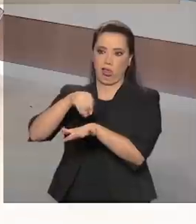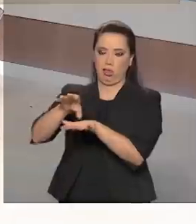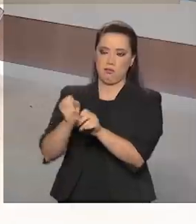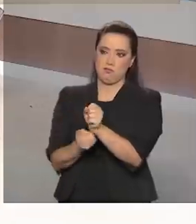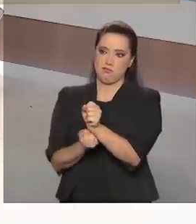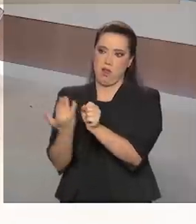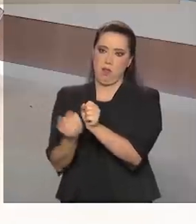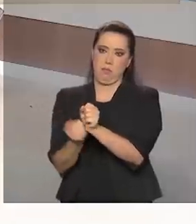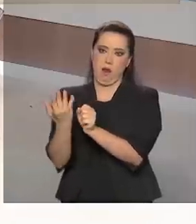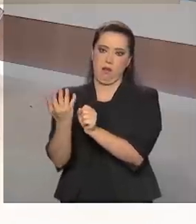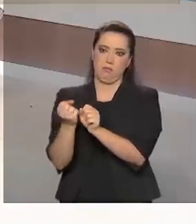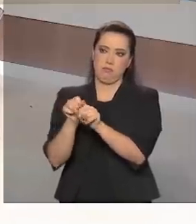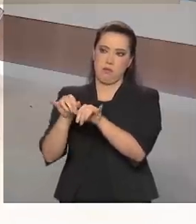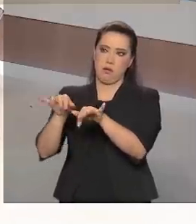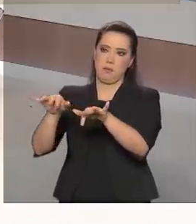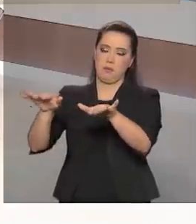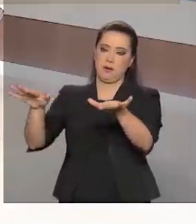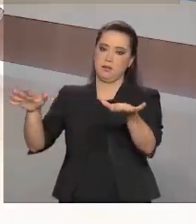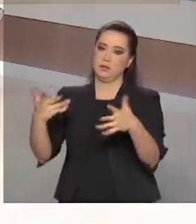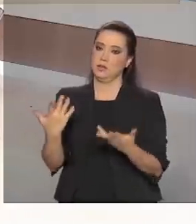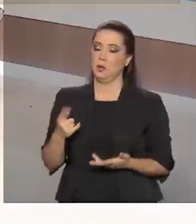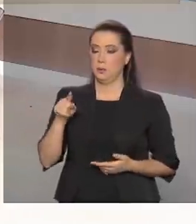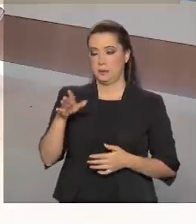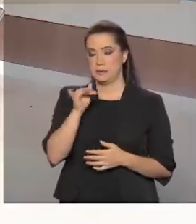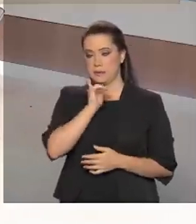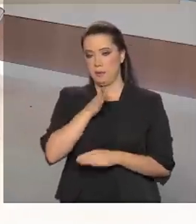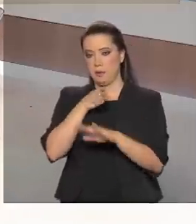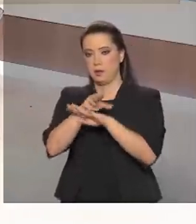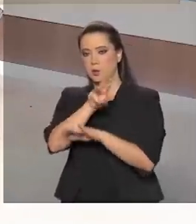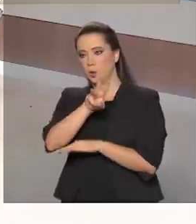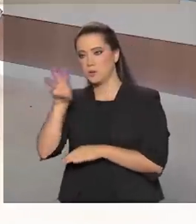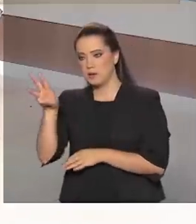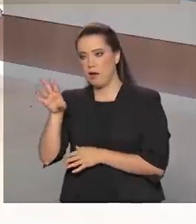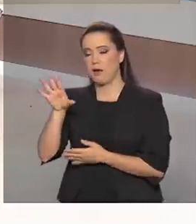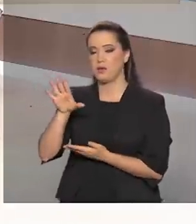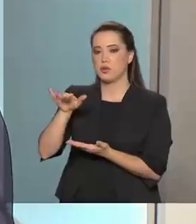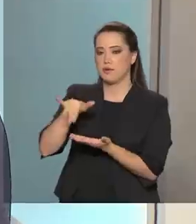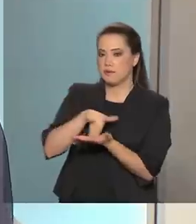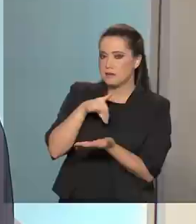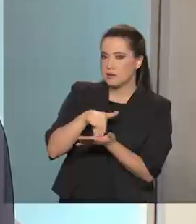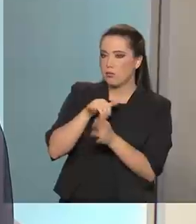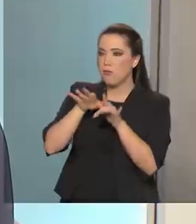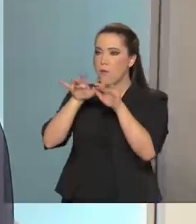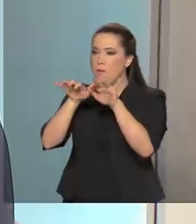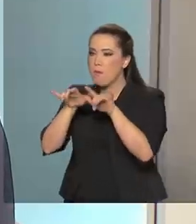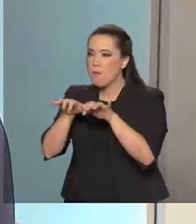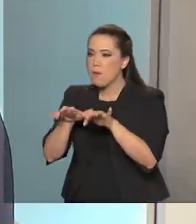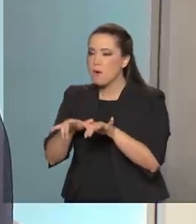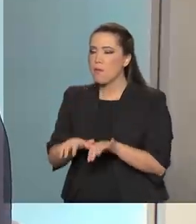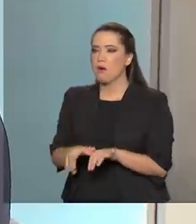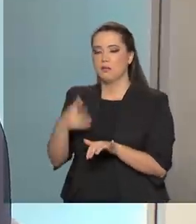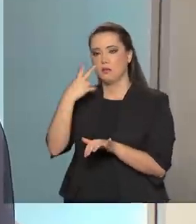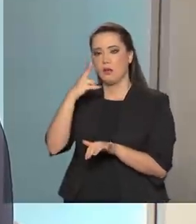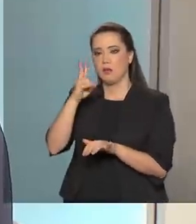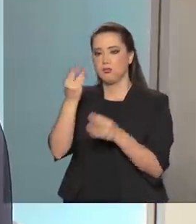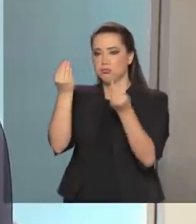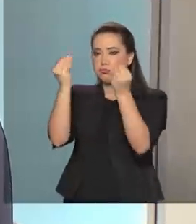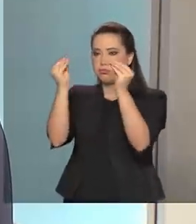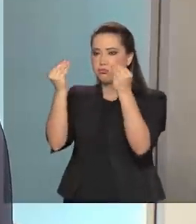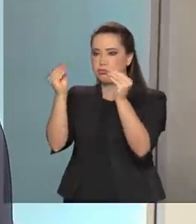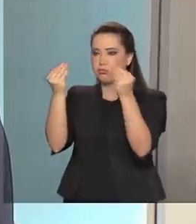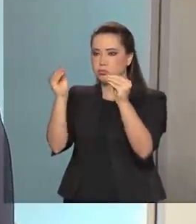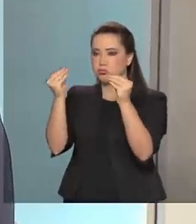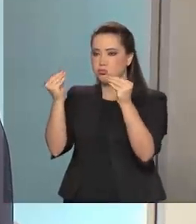Ele está fazendo um cadastro e naquele site, vamos dizer, tem sempre um tipo um contrato aonde ele aceita.